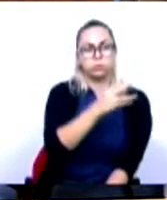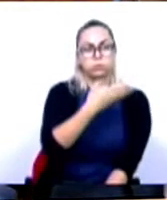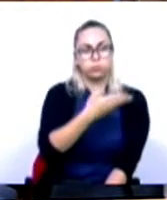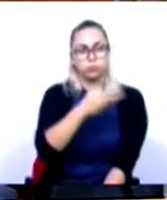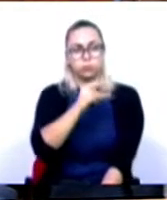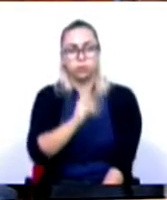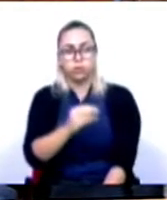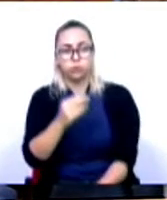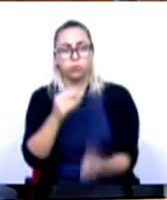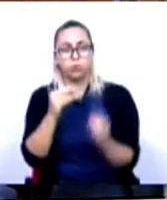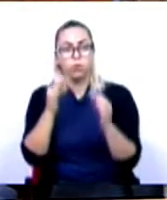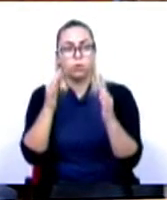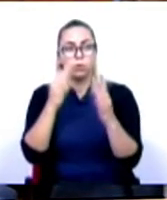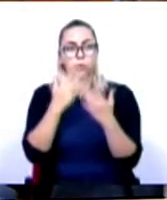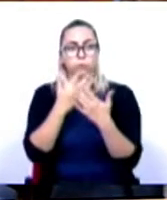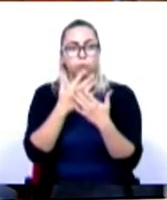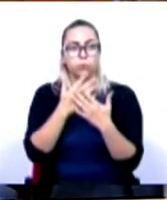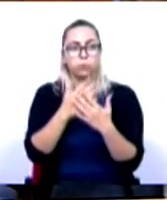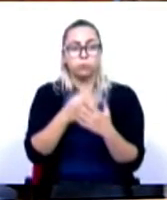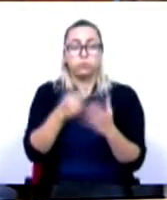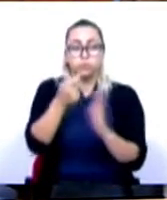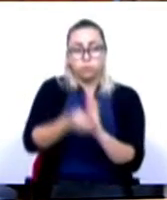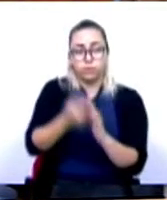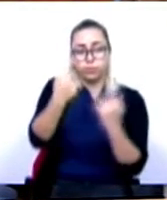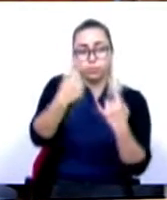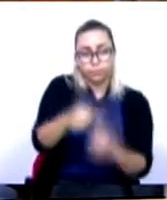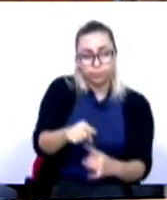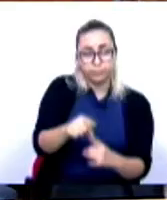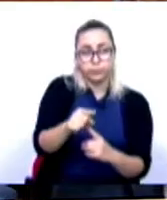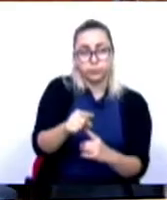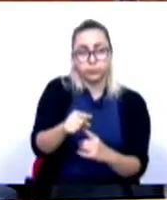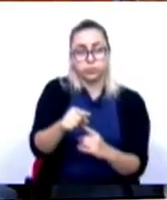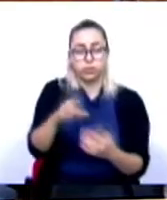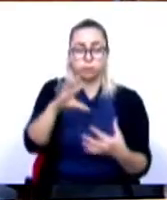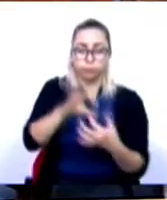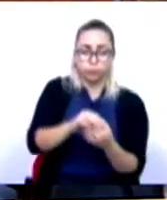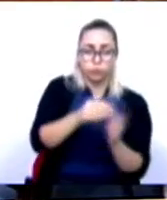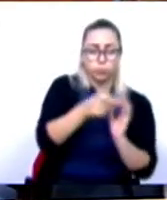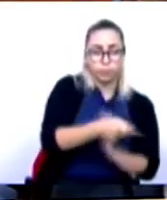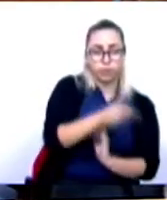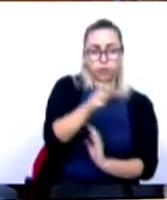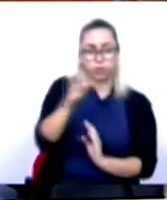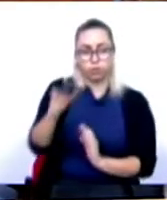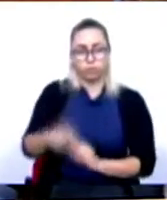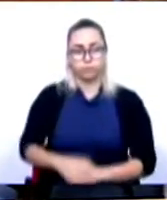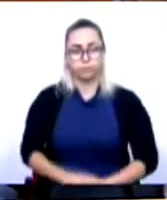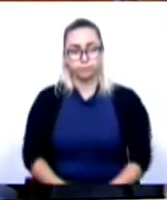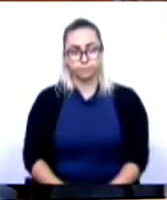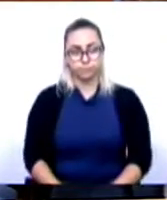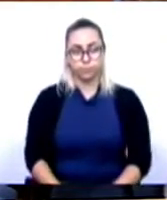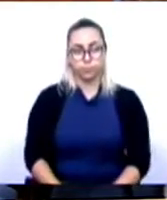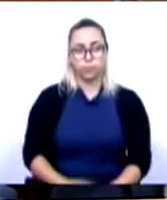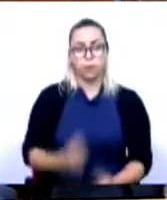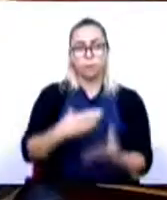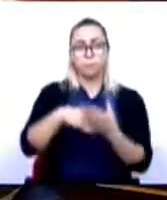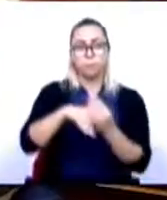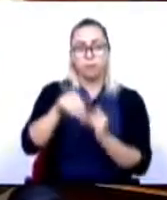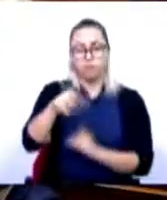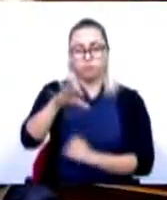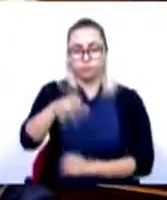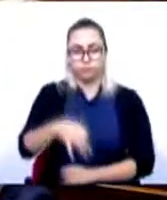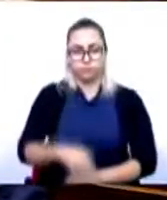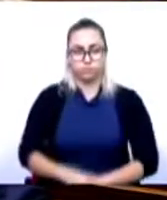habitacionais com verbas já contratualizadas no âmbito do Programa de Recuperação e Resiliência. Mais, que eu já terminar,